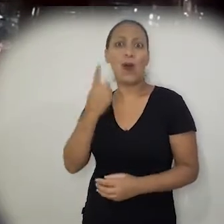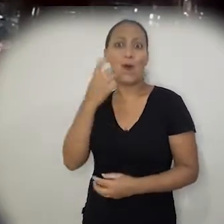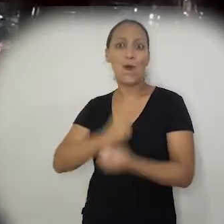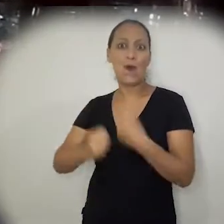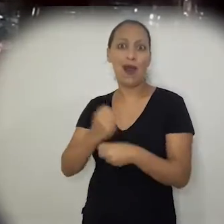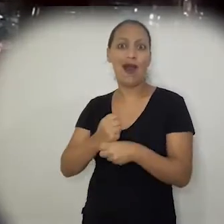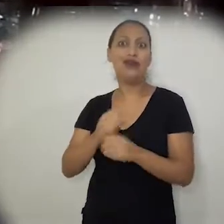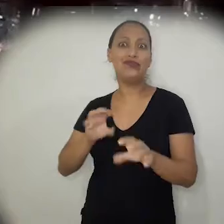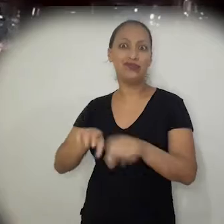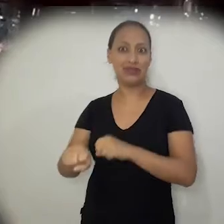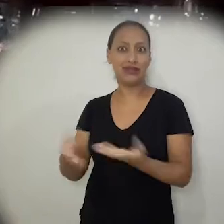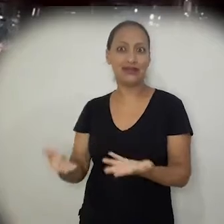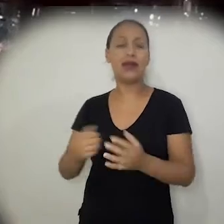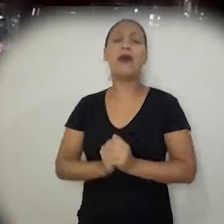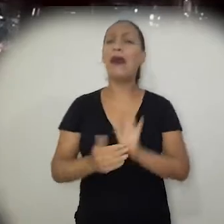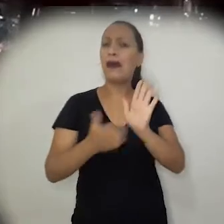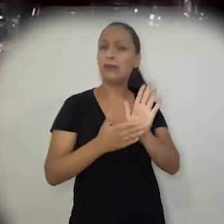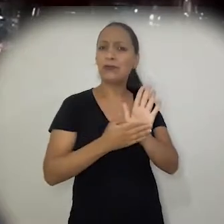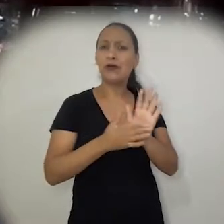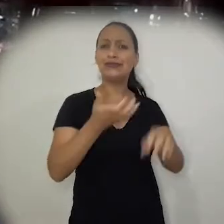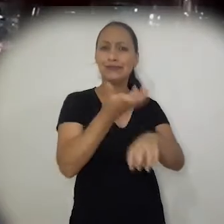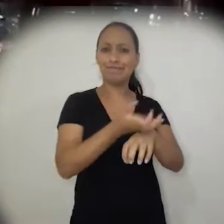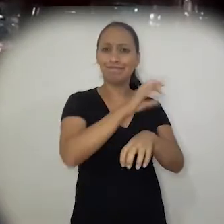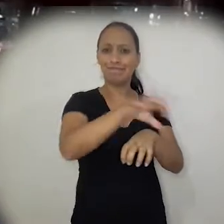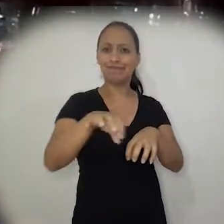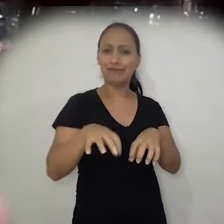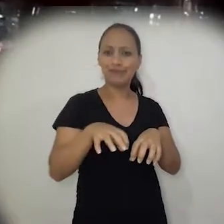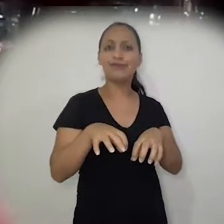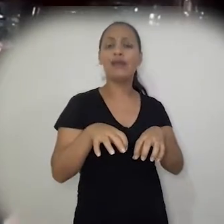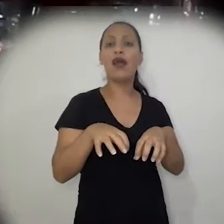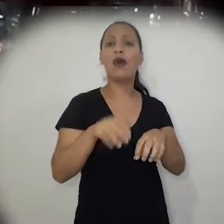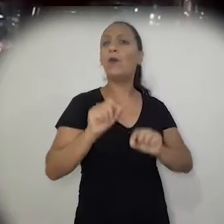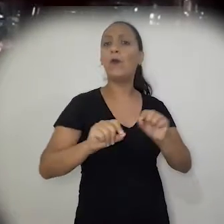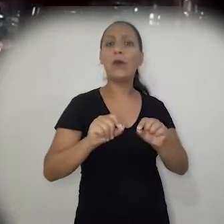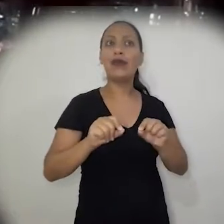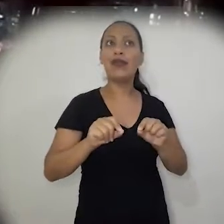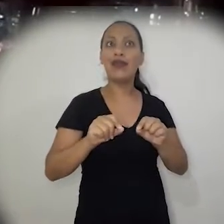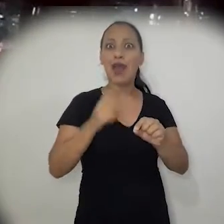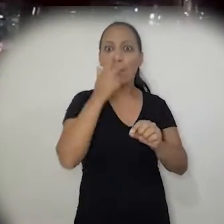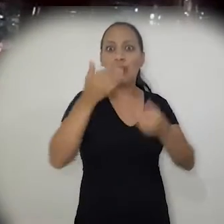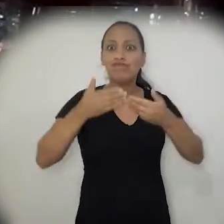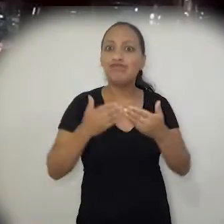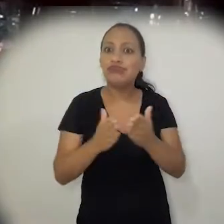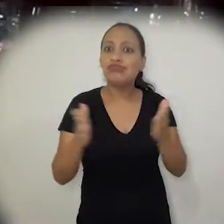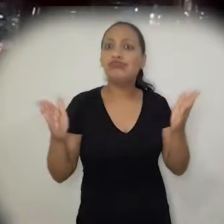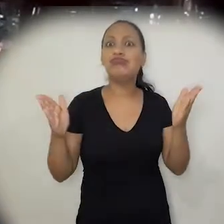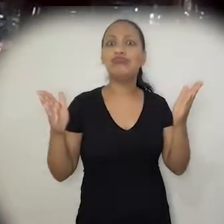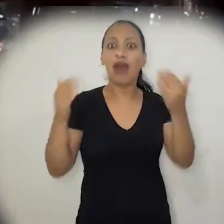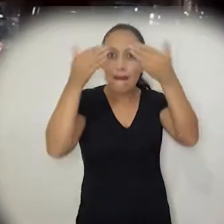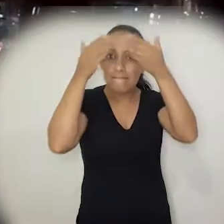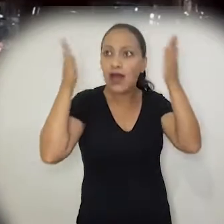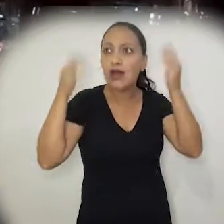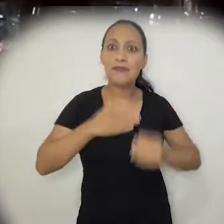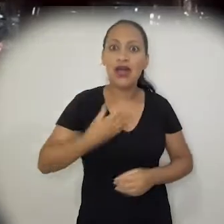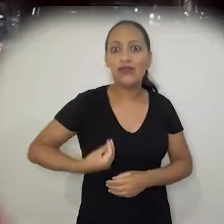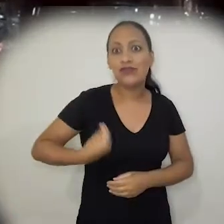isso acontece porque a proposta interdisciplinar foi praticamente um divisor de águas na minha vida. Quando eu